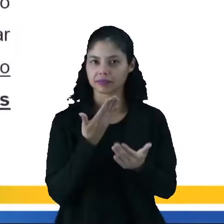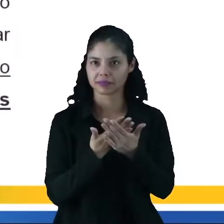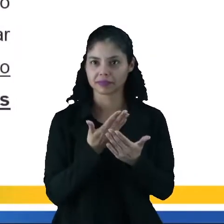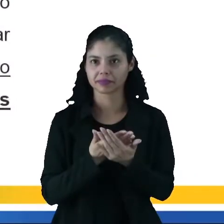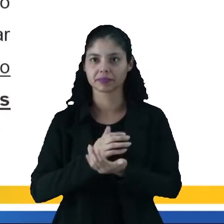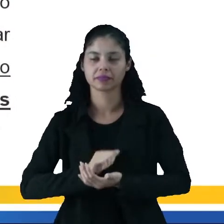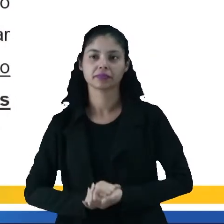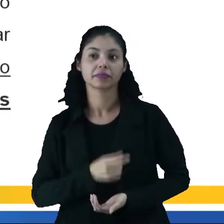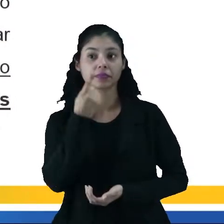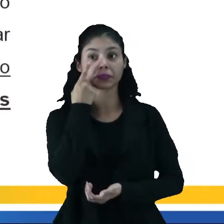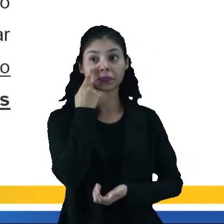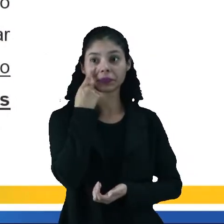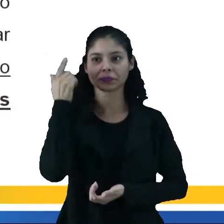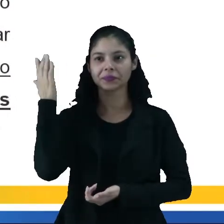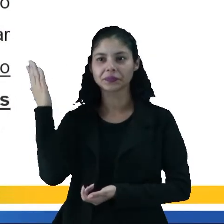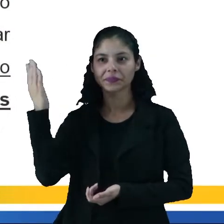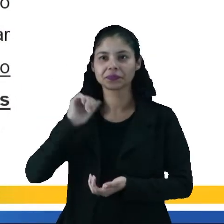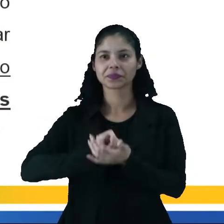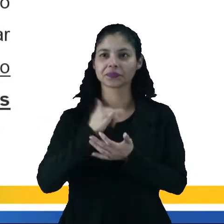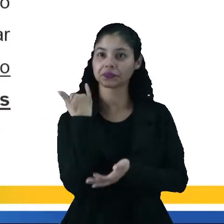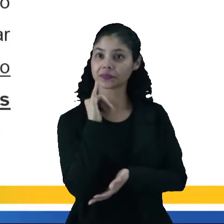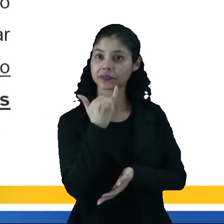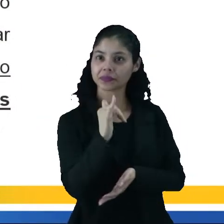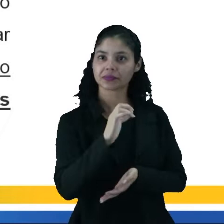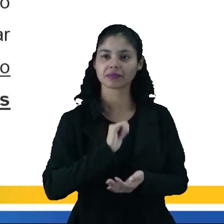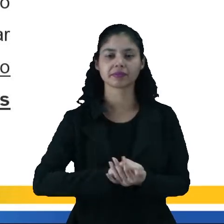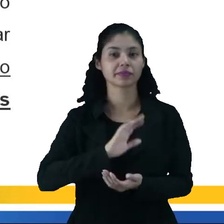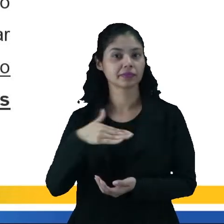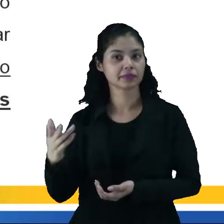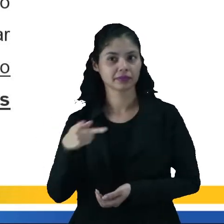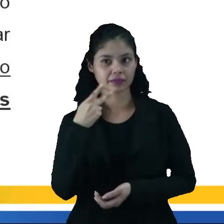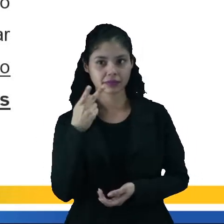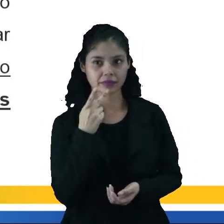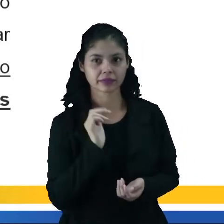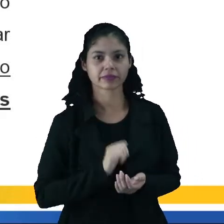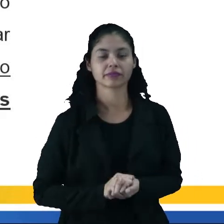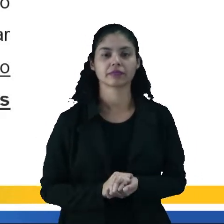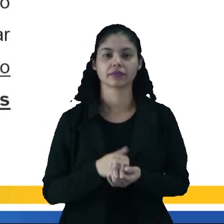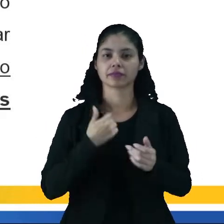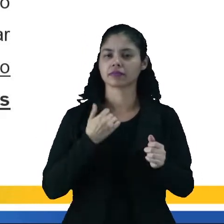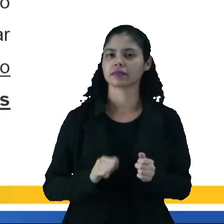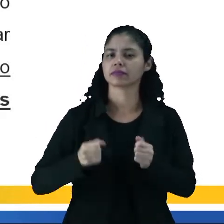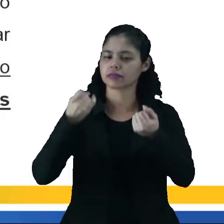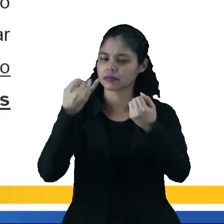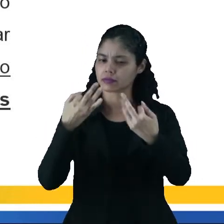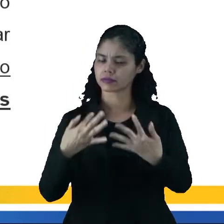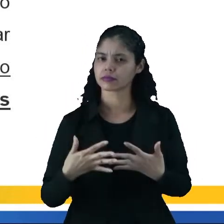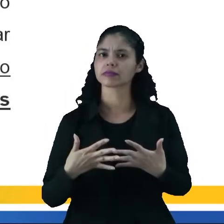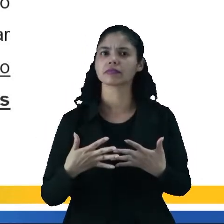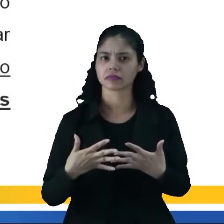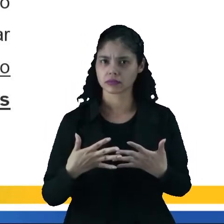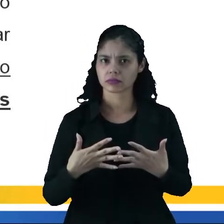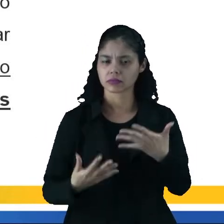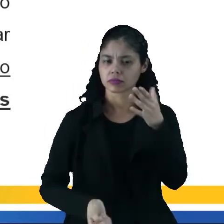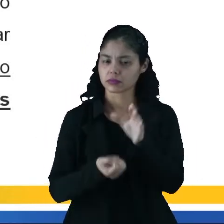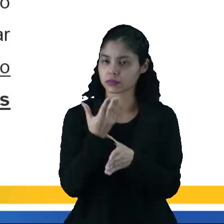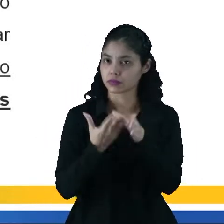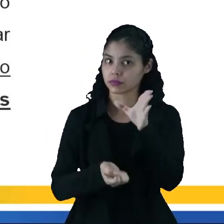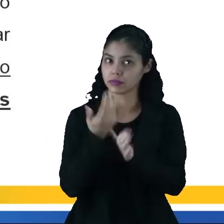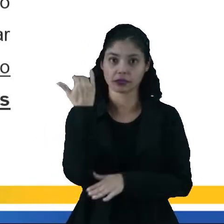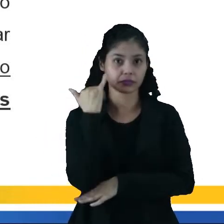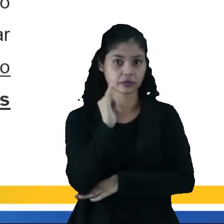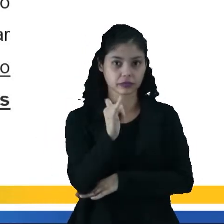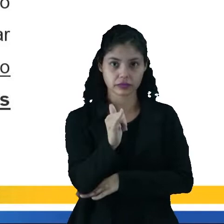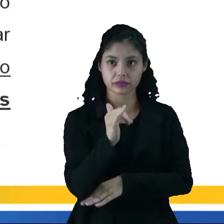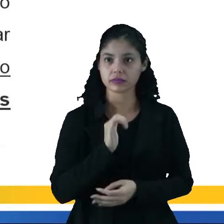estudos. Olha só, as fontes energéticas, quando falamos nela, estamos tratando dos meios que produzem a